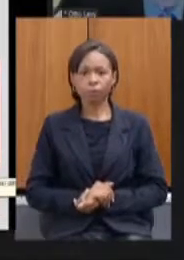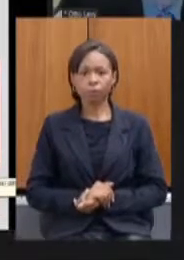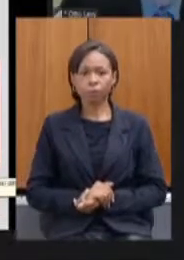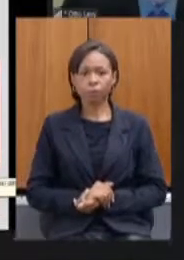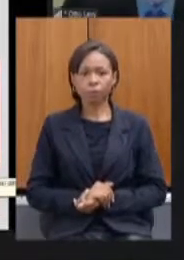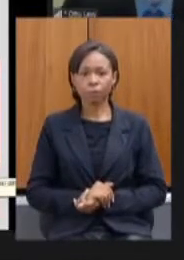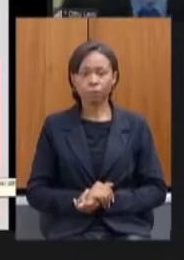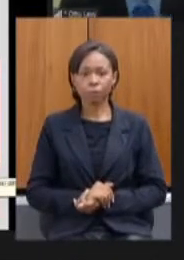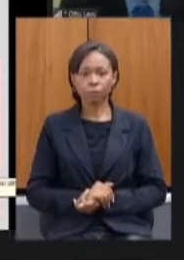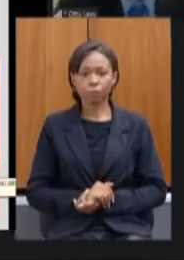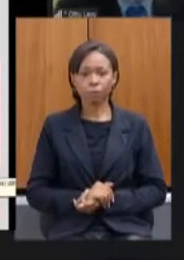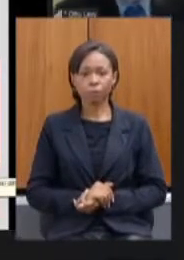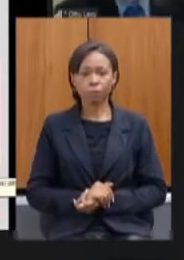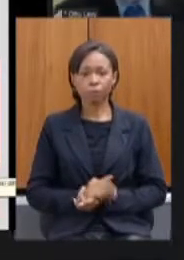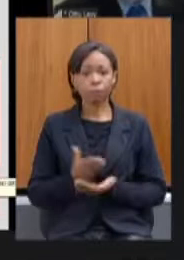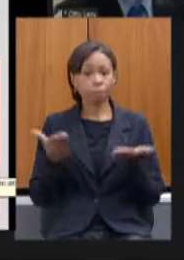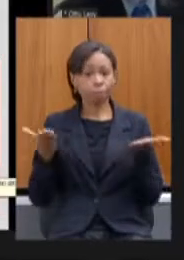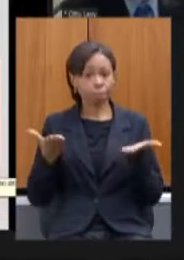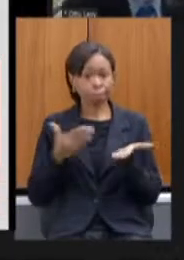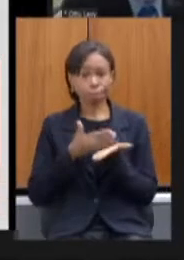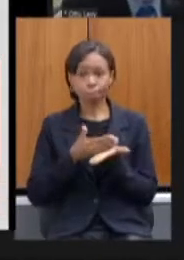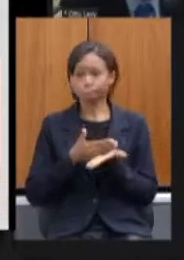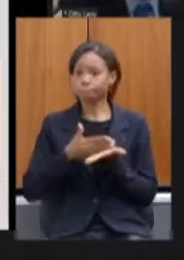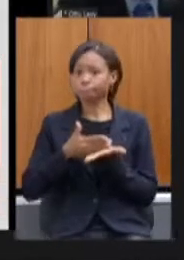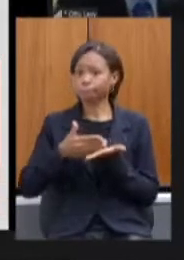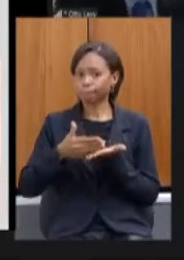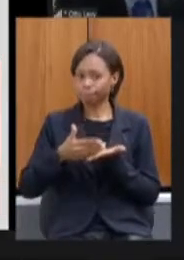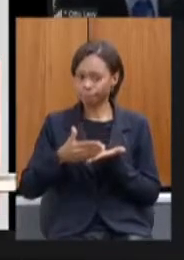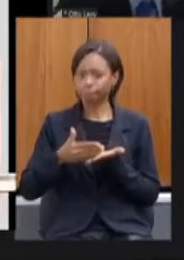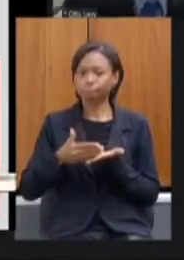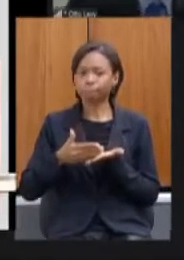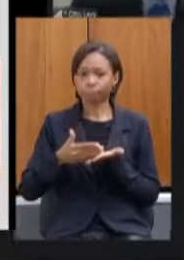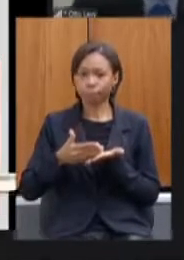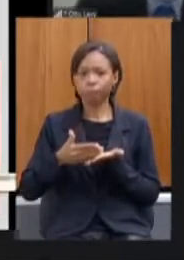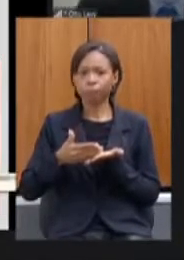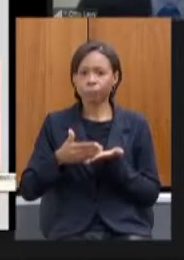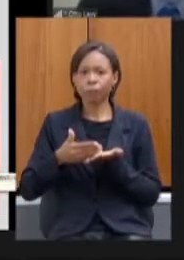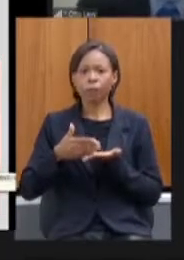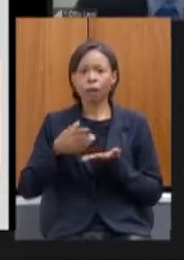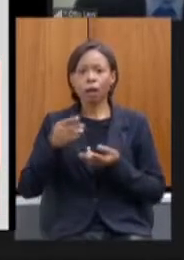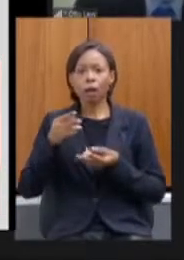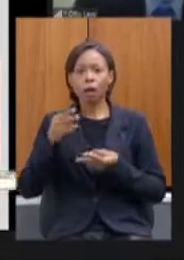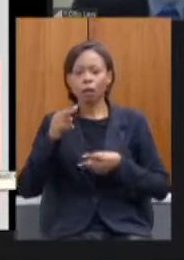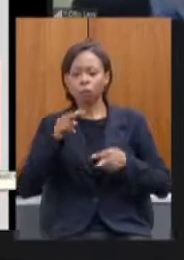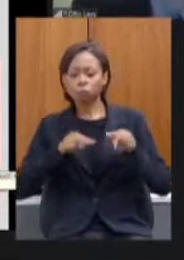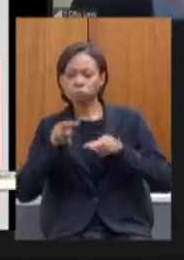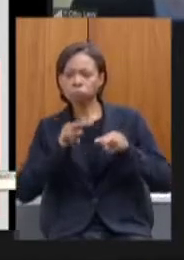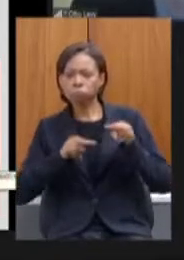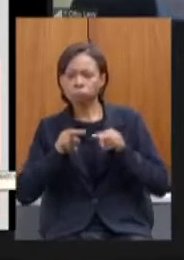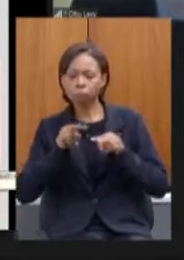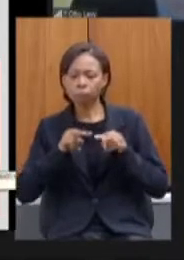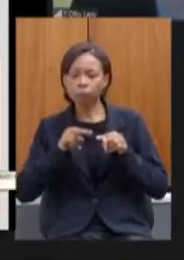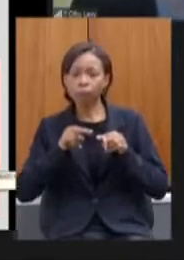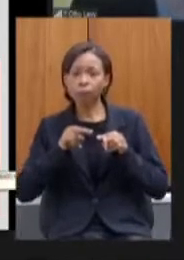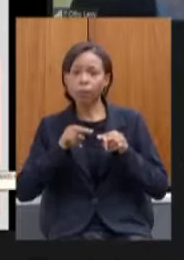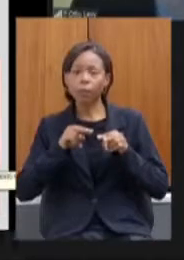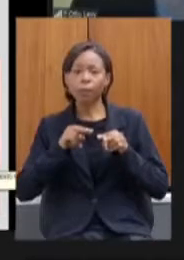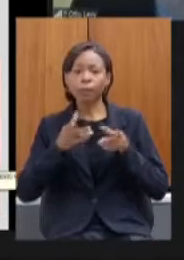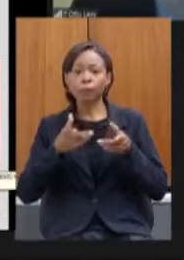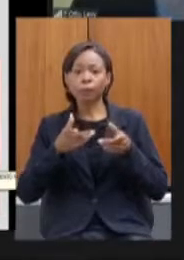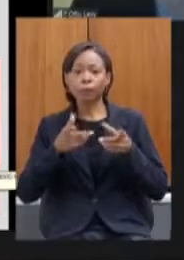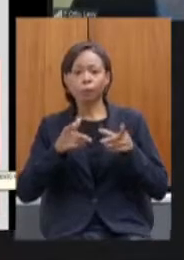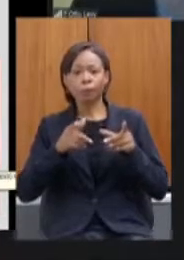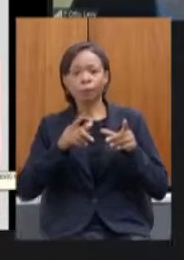estamos iniciando auditoria na folha de pagamento foram